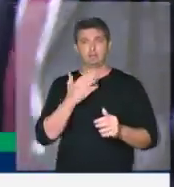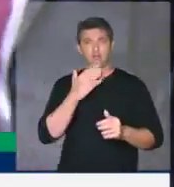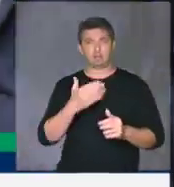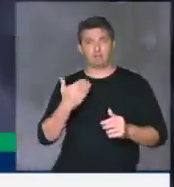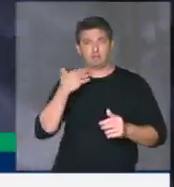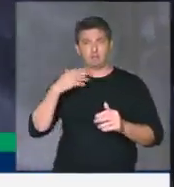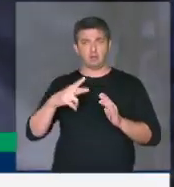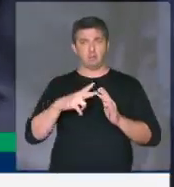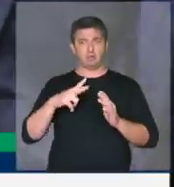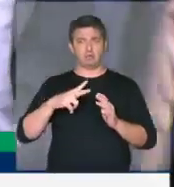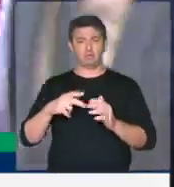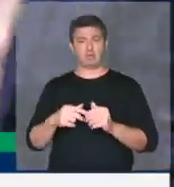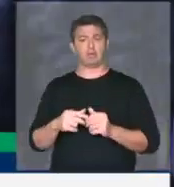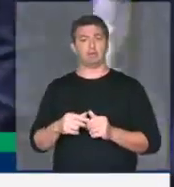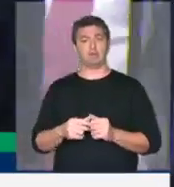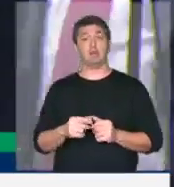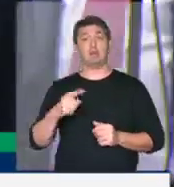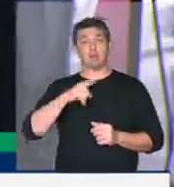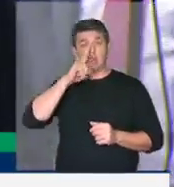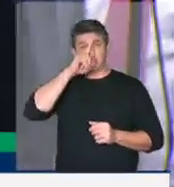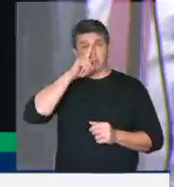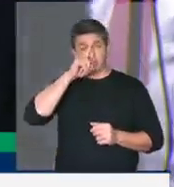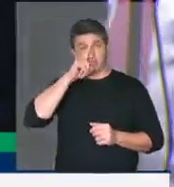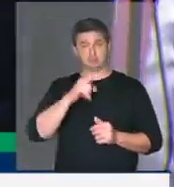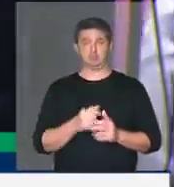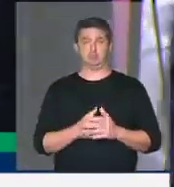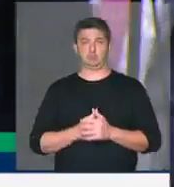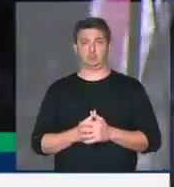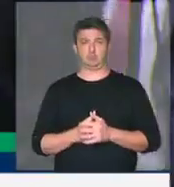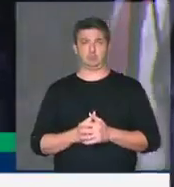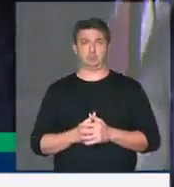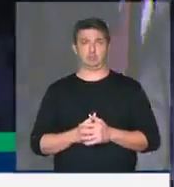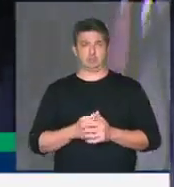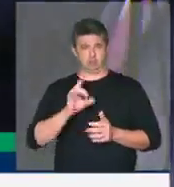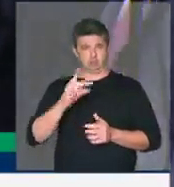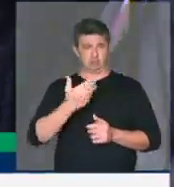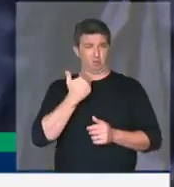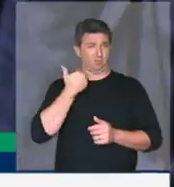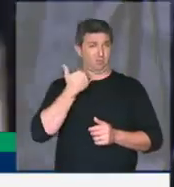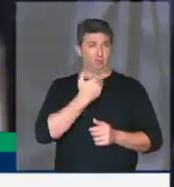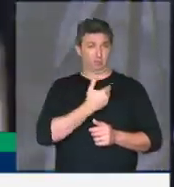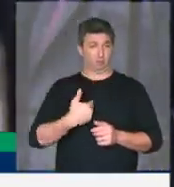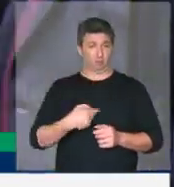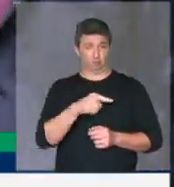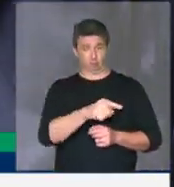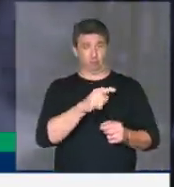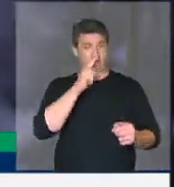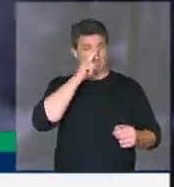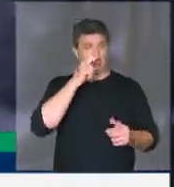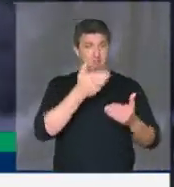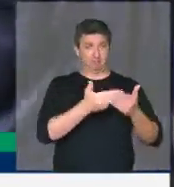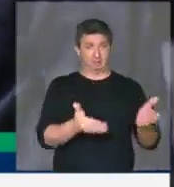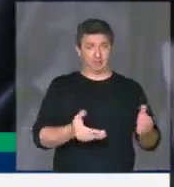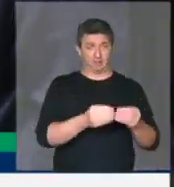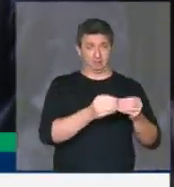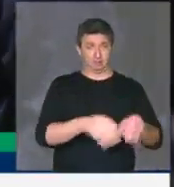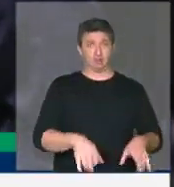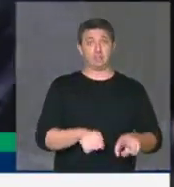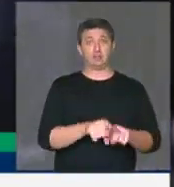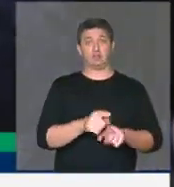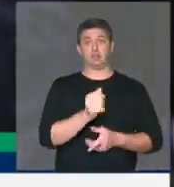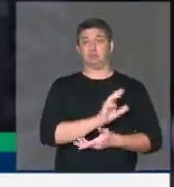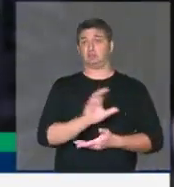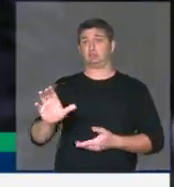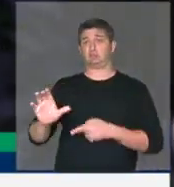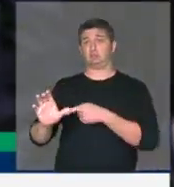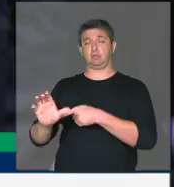privados, que pode ser um risco muito grande para não só os bancos públicos, mas também a entrega desses recursos para